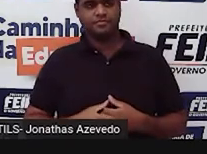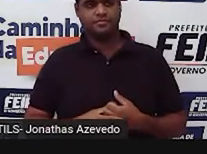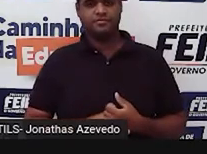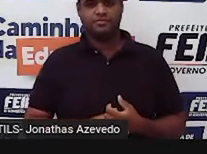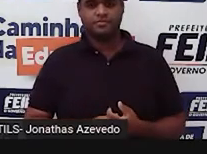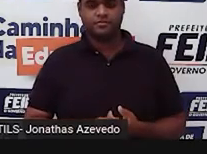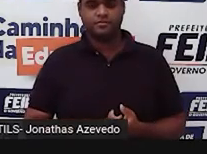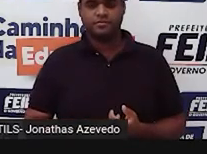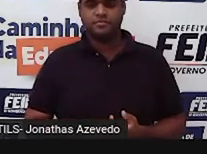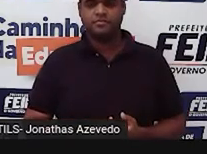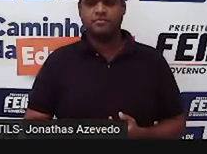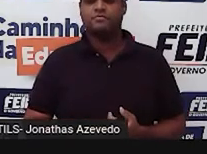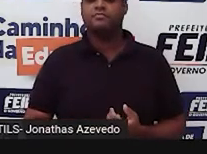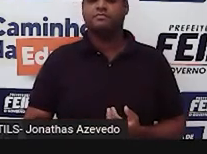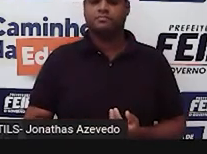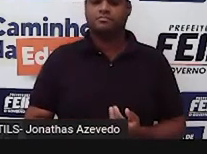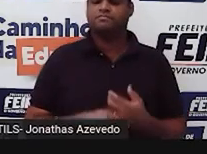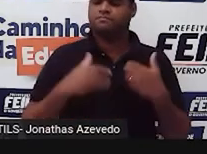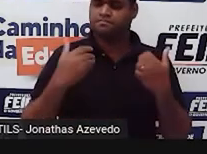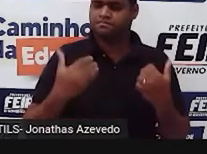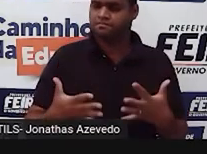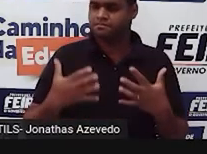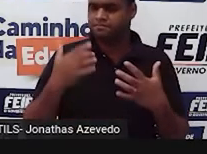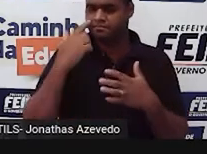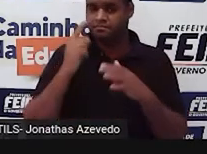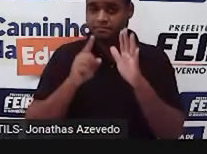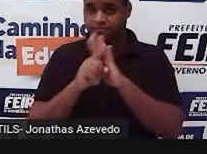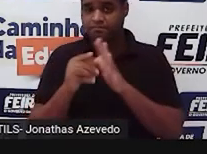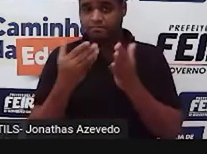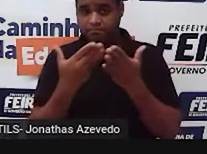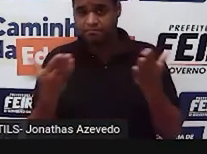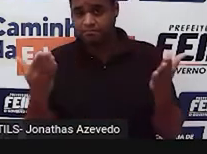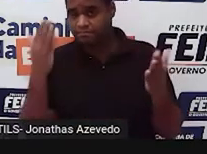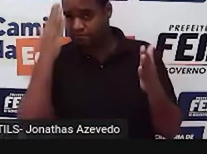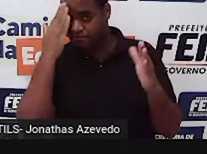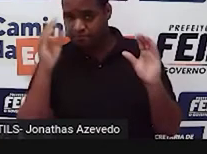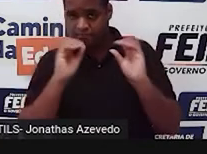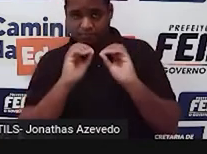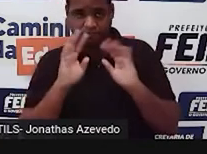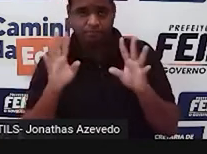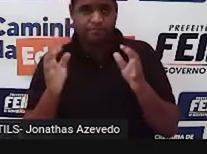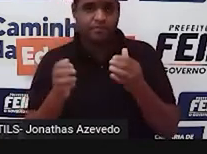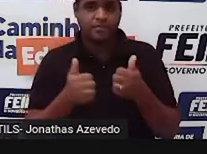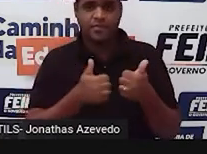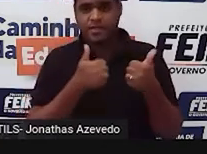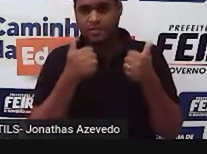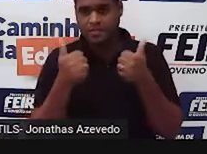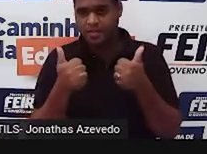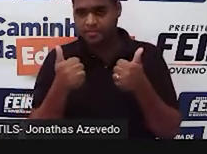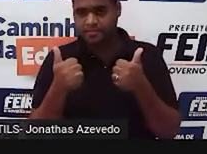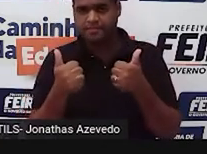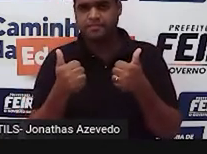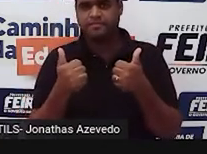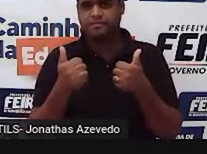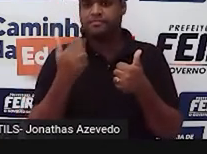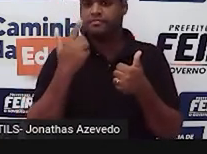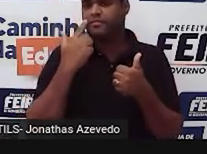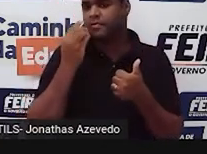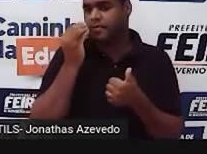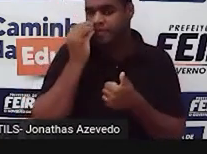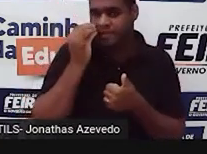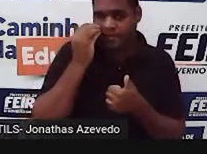Beleza, né? O eu tenho que perguntar agora é, você entendeu até aqui? Vamos ver mesmo, vamos